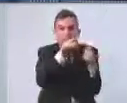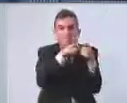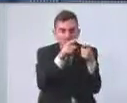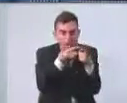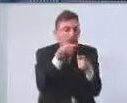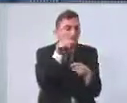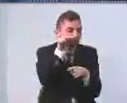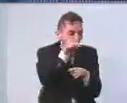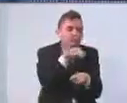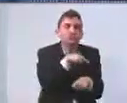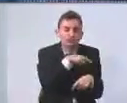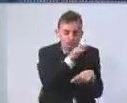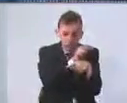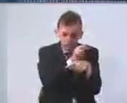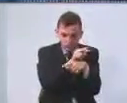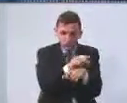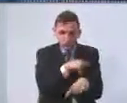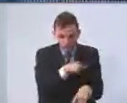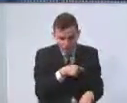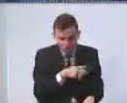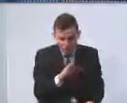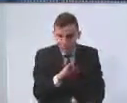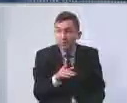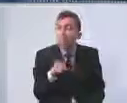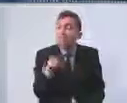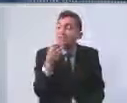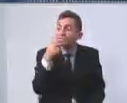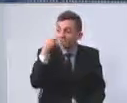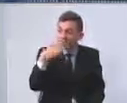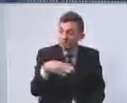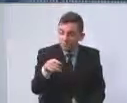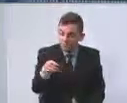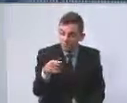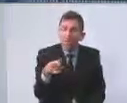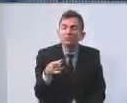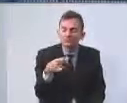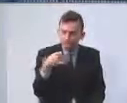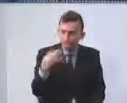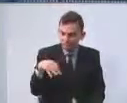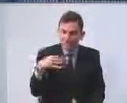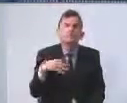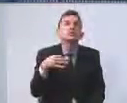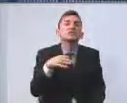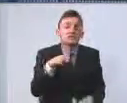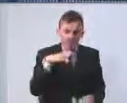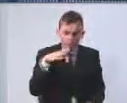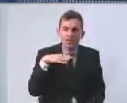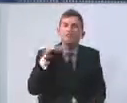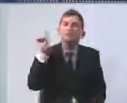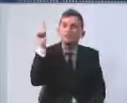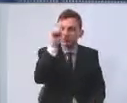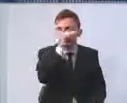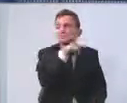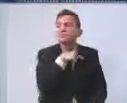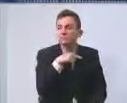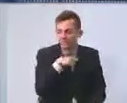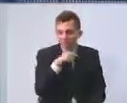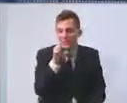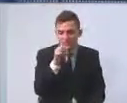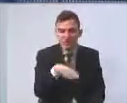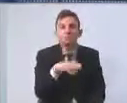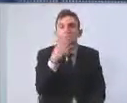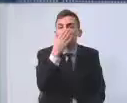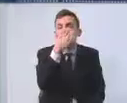tudo mais. Bom, essa reivindicação que o senhor colocou é uma reivindicação de toda a cidade. Muito bem colocada, de toda a cidade. E